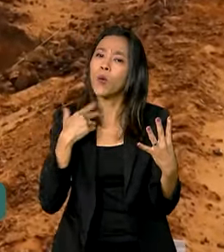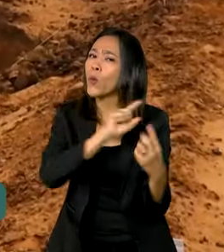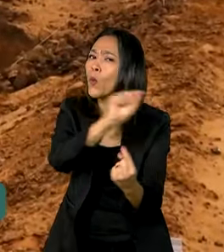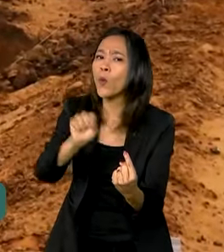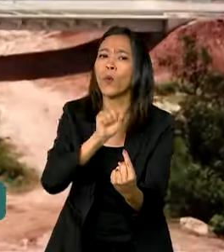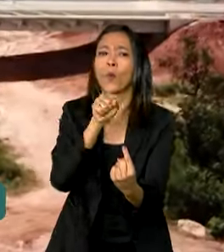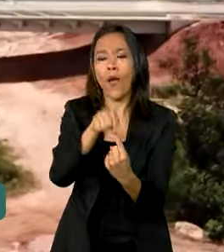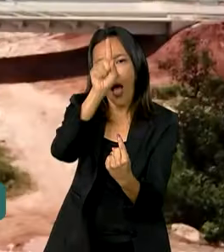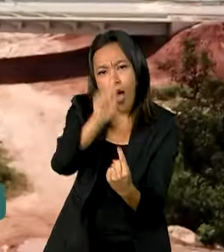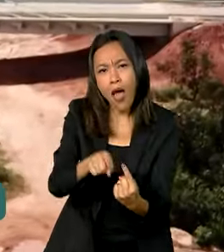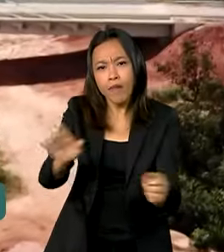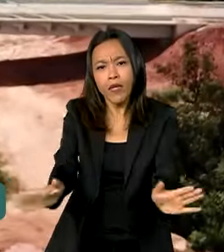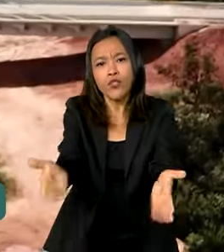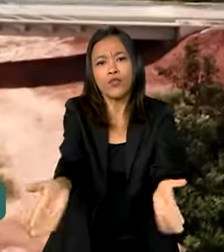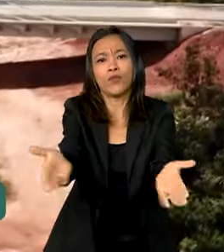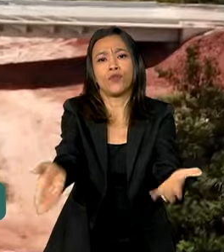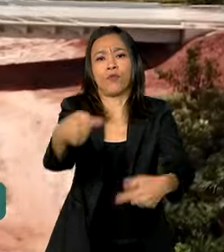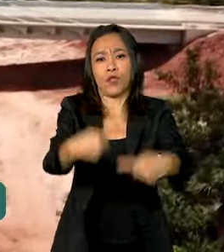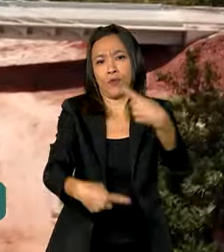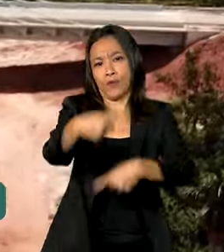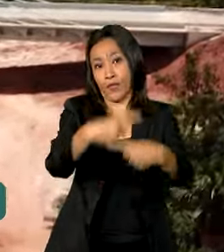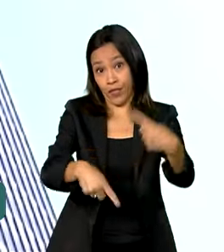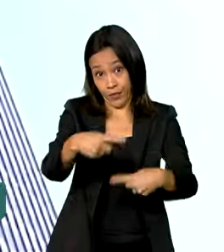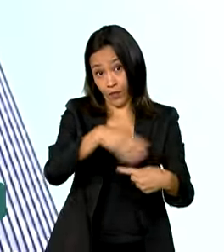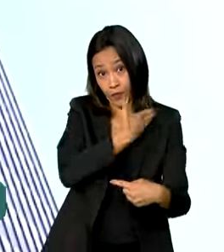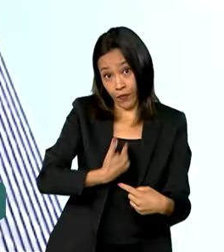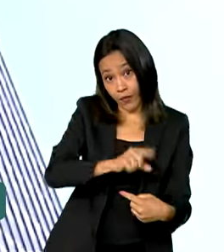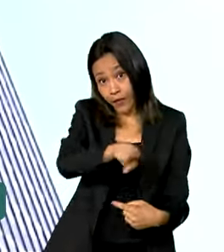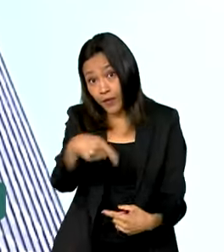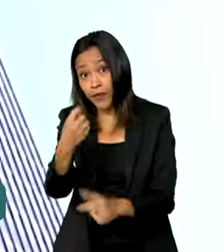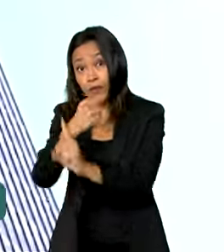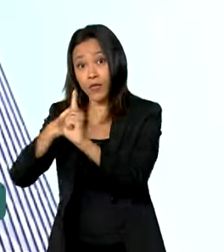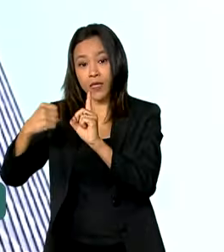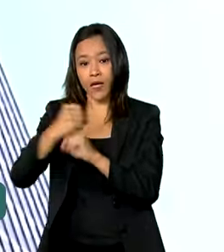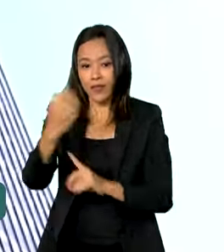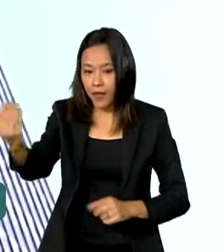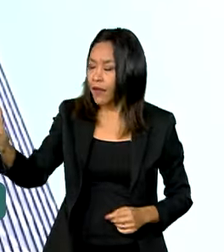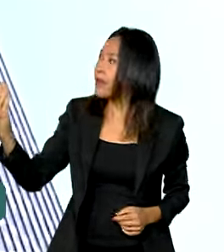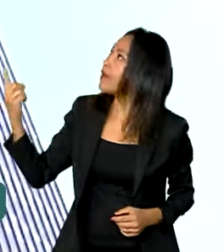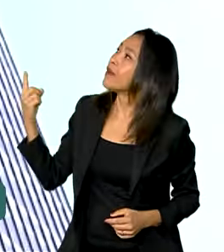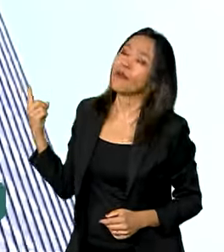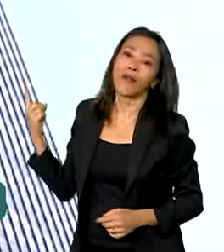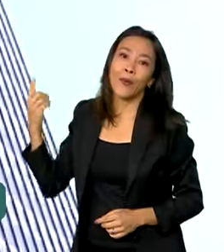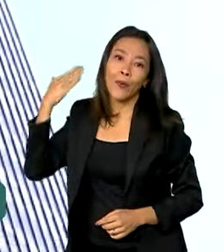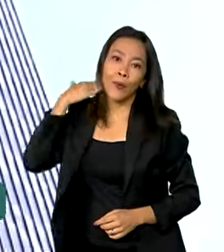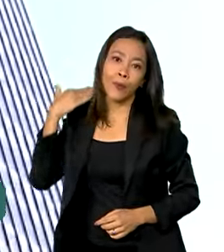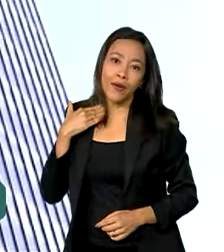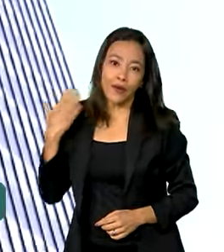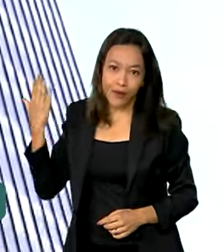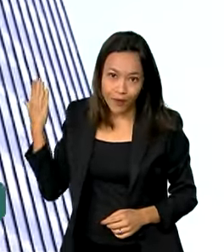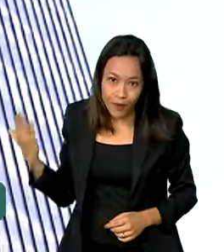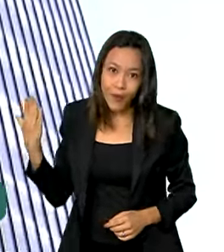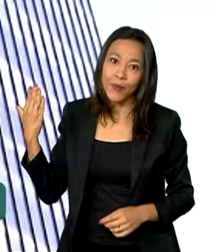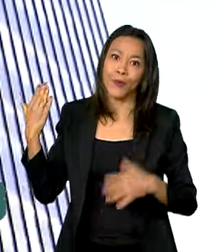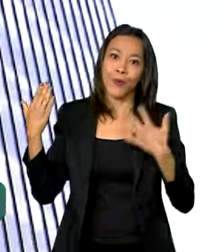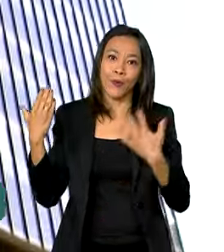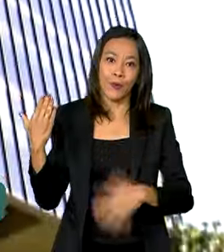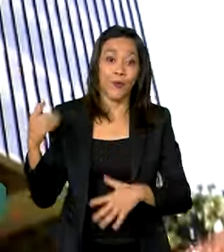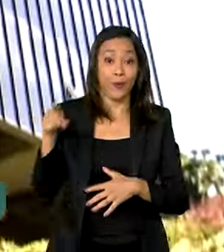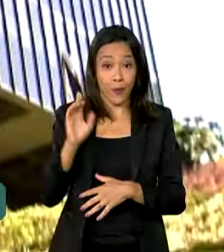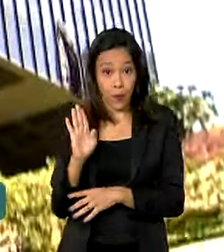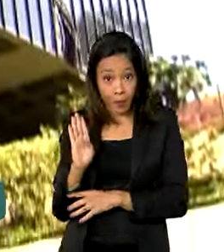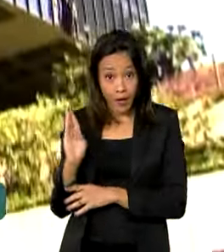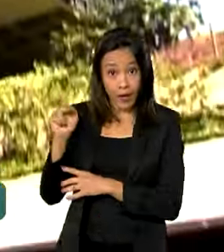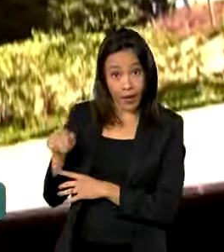promover políticas públicas e sociais. O Banco Nacional de Desenvolvimento Econômico e Social,